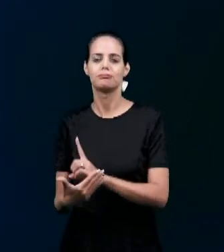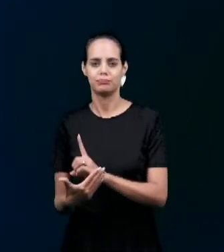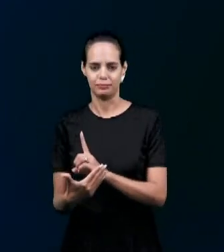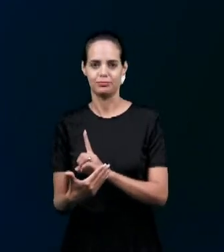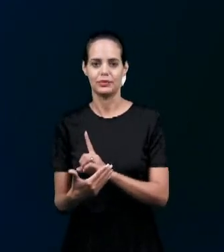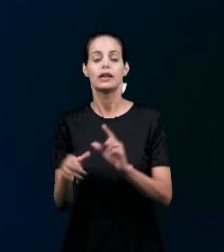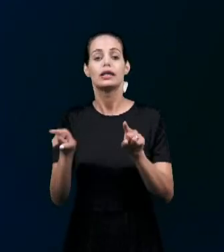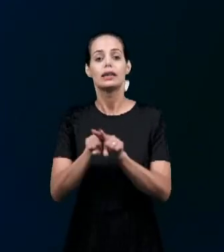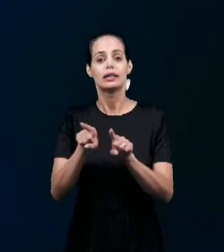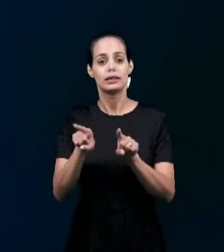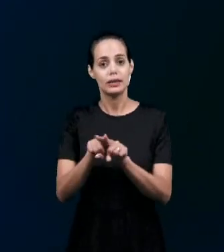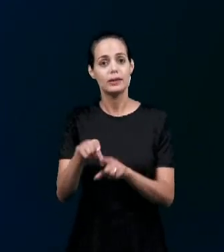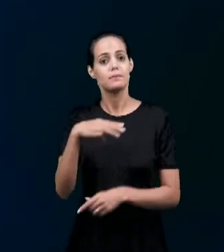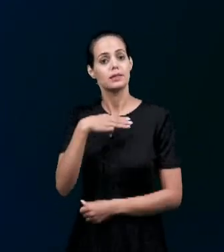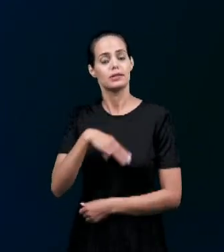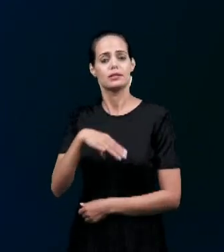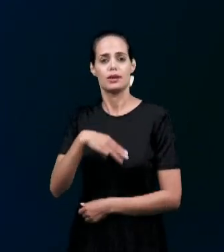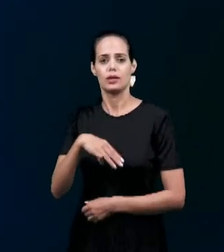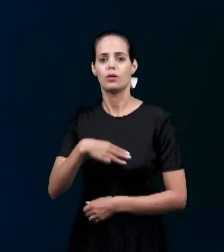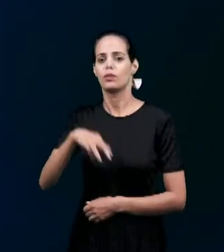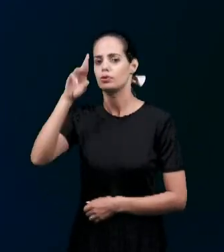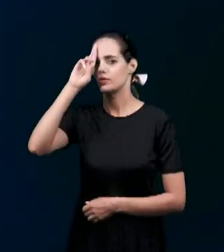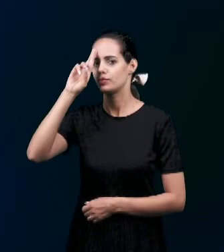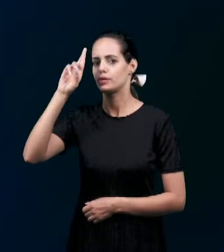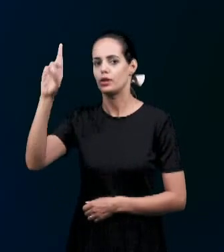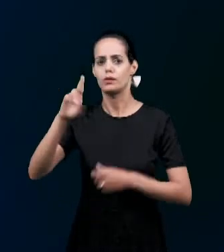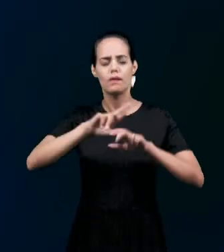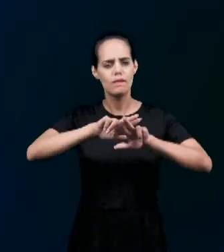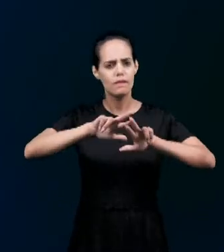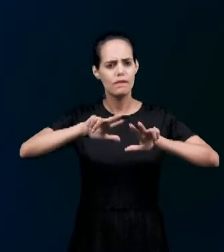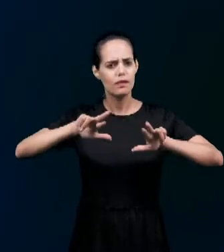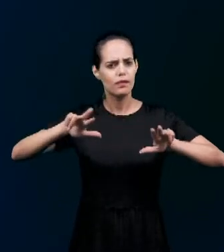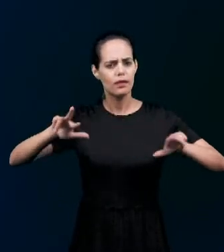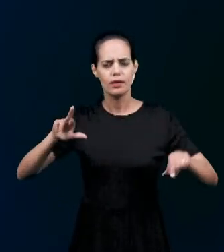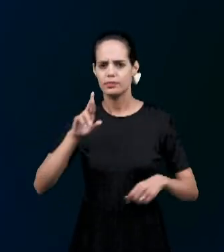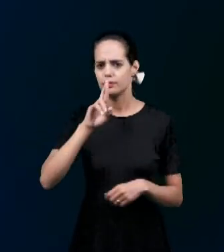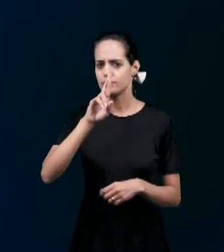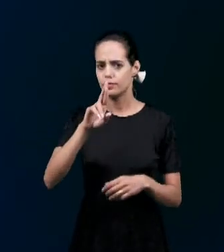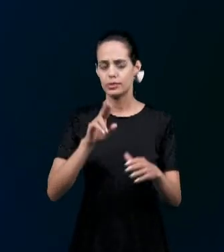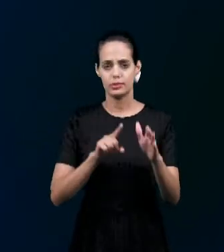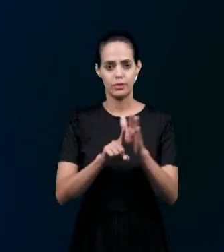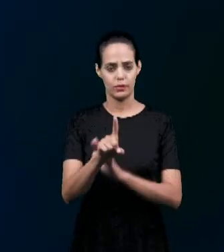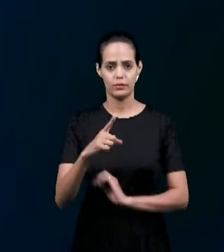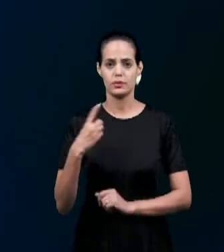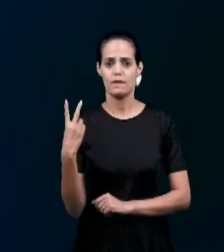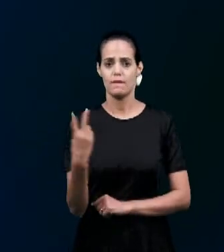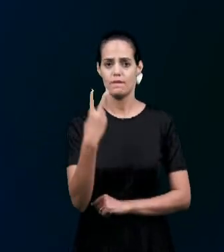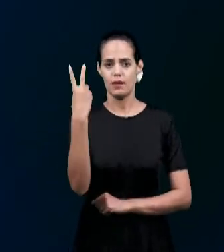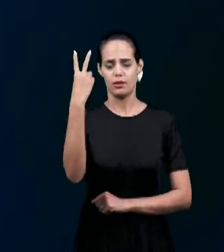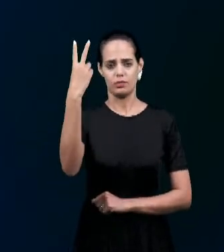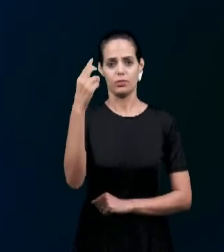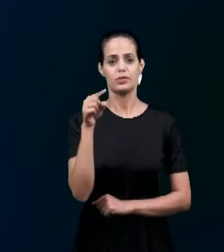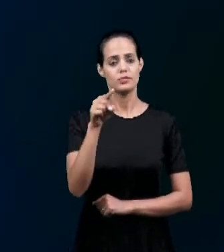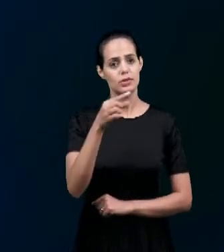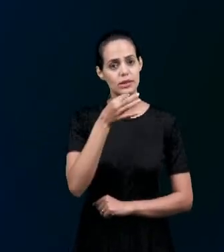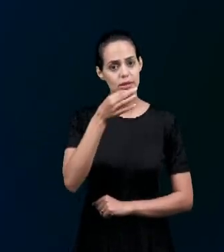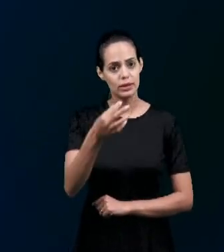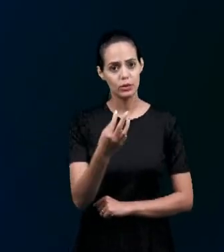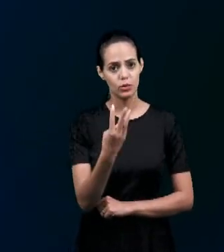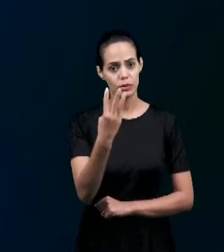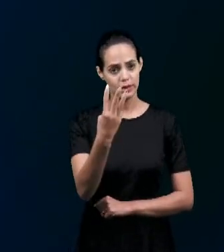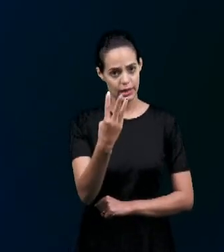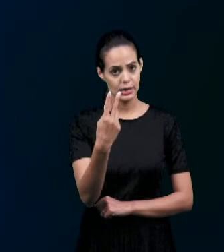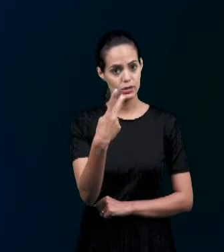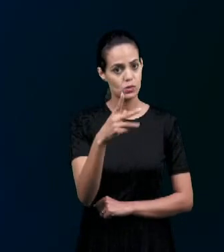Misericórdia Então Dos vários Das várias respostas Da primeira pergunta Dos vários valores Você citou Três deles Da sua